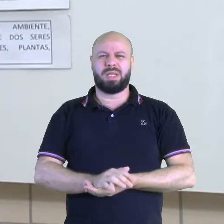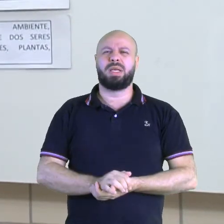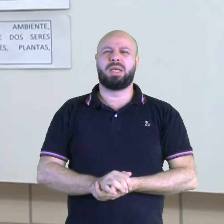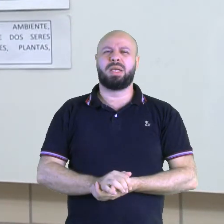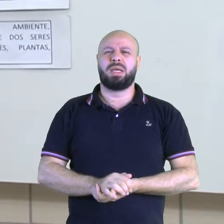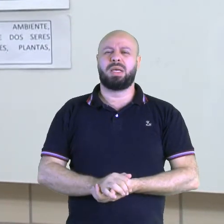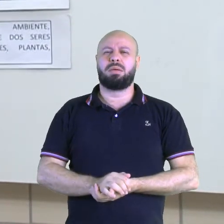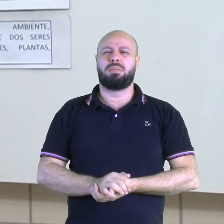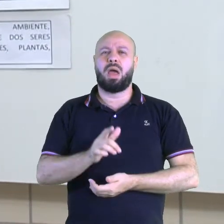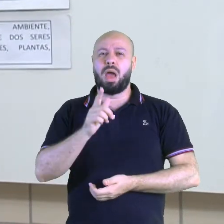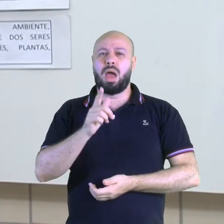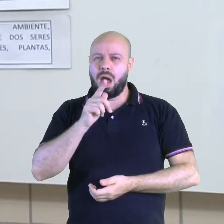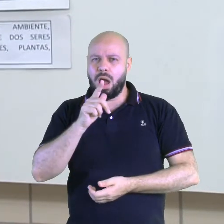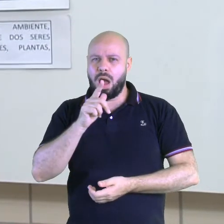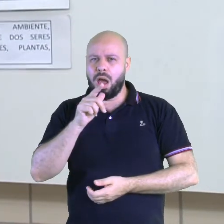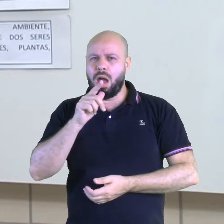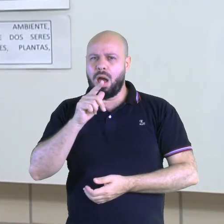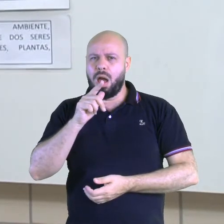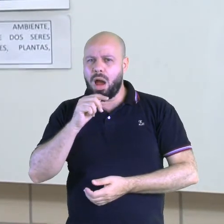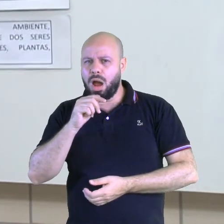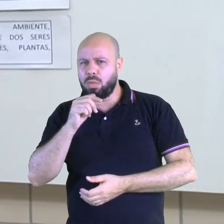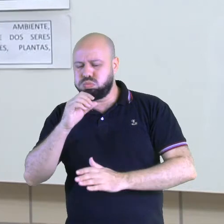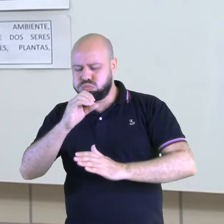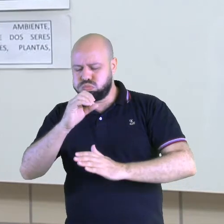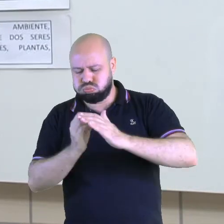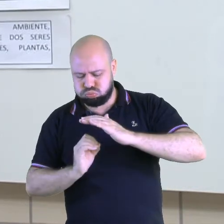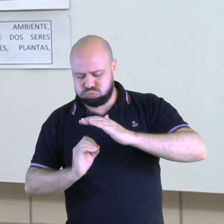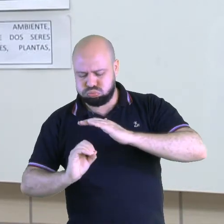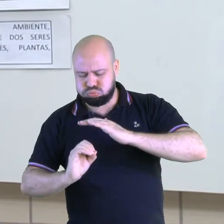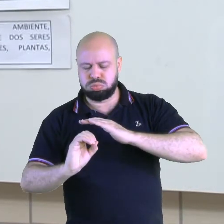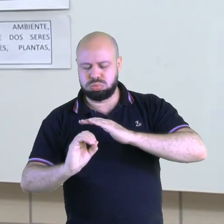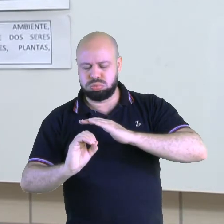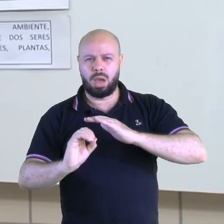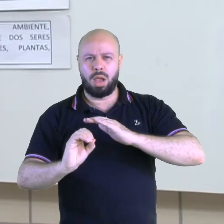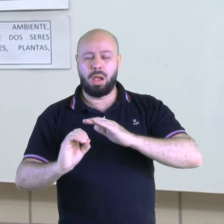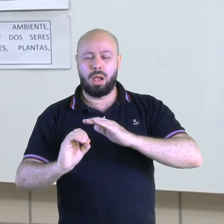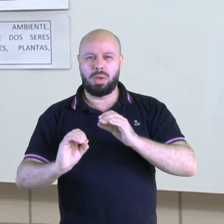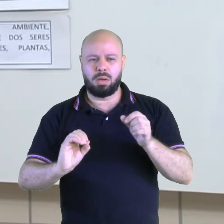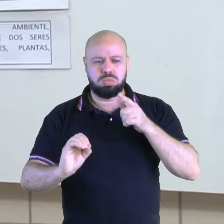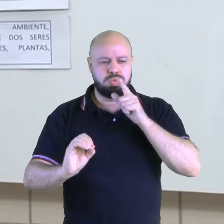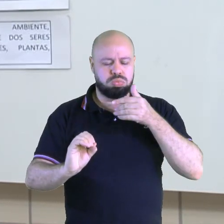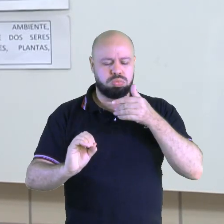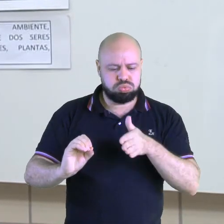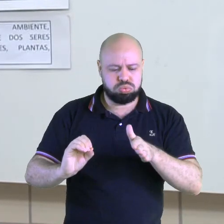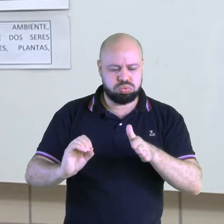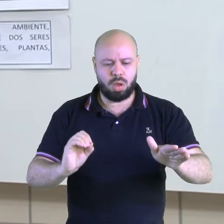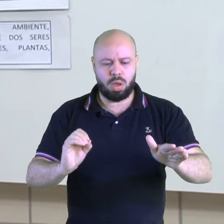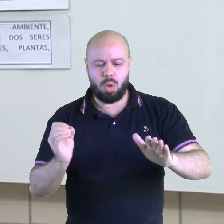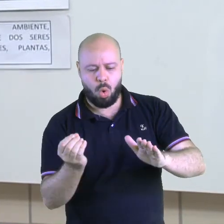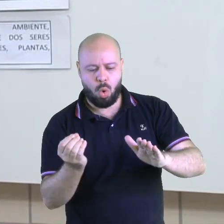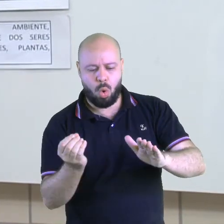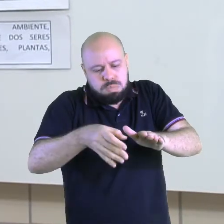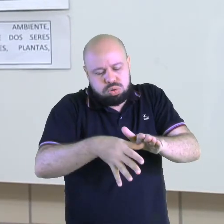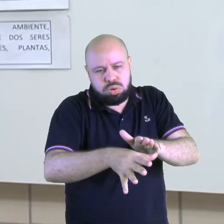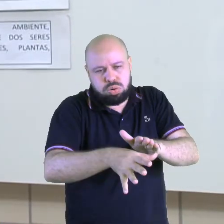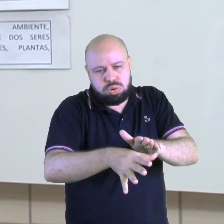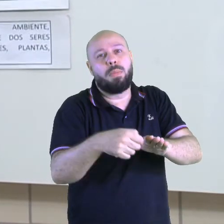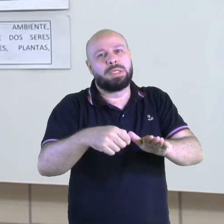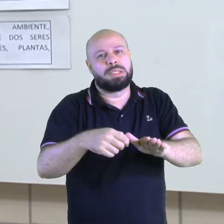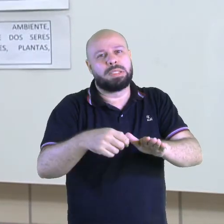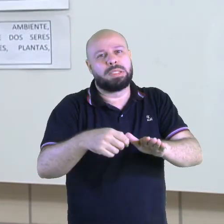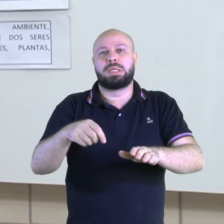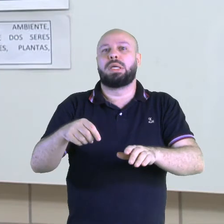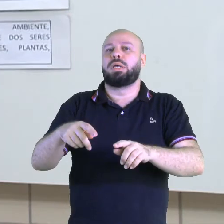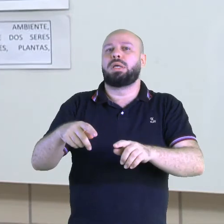lançada a rio, ao mar, ela precisa passar por um tratamento pra que ela não venha poluir o